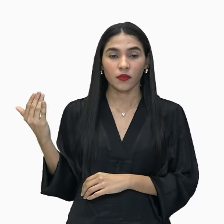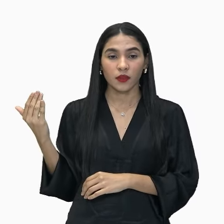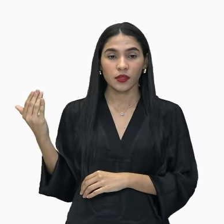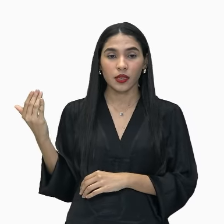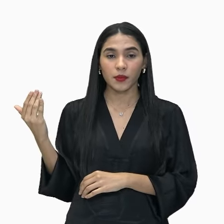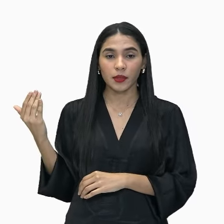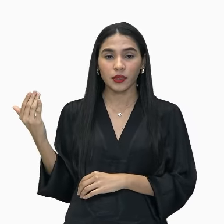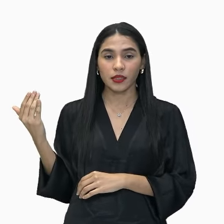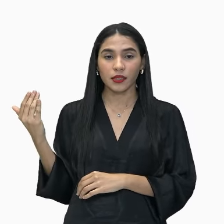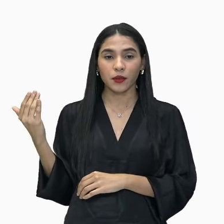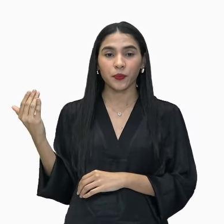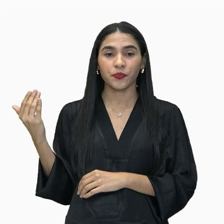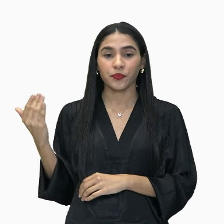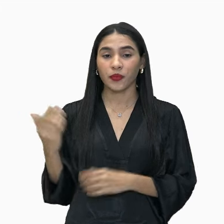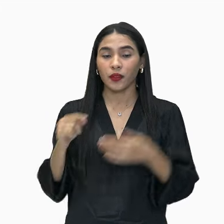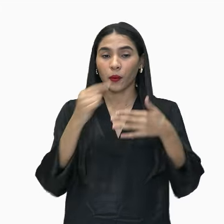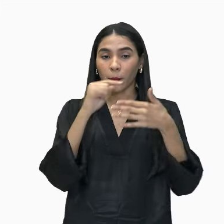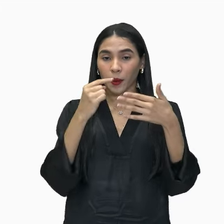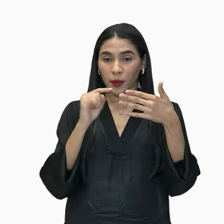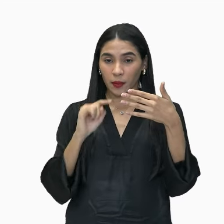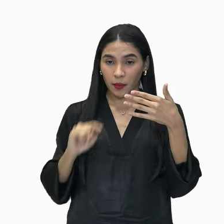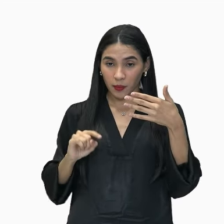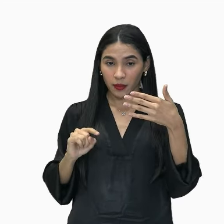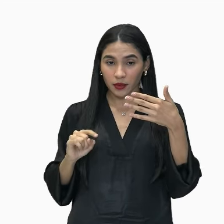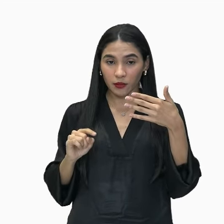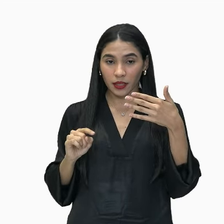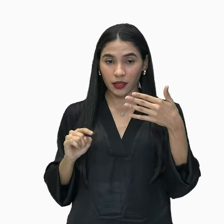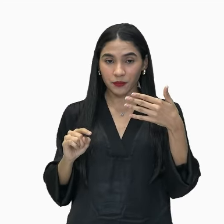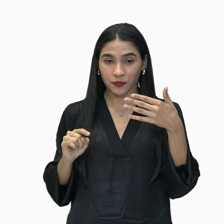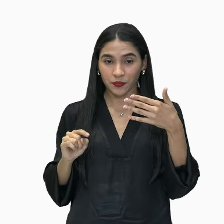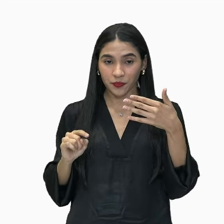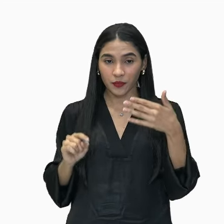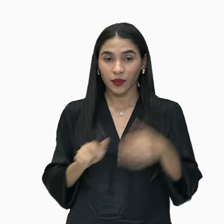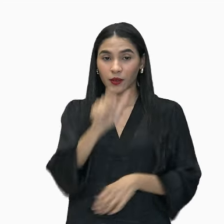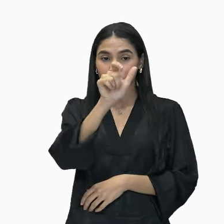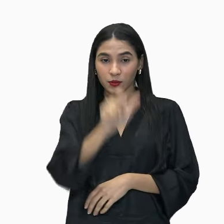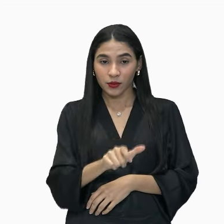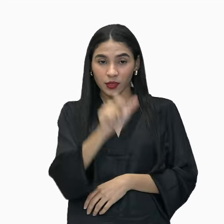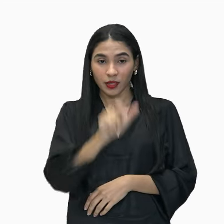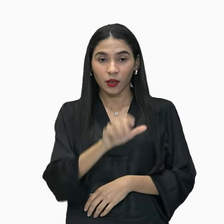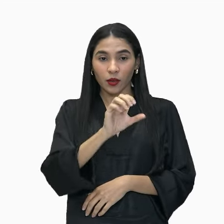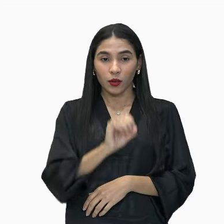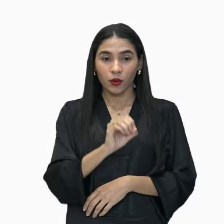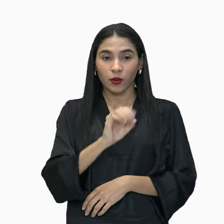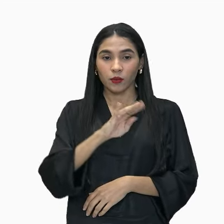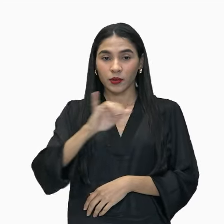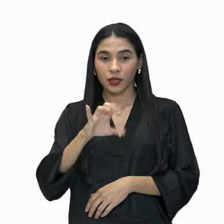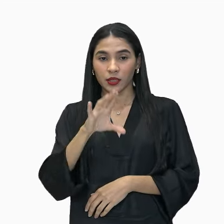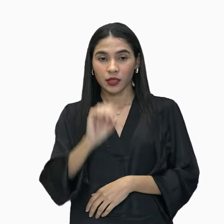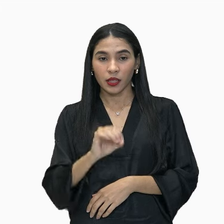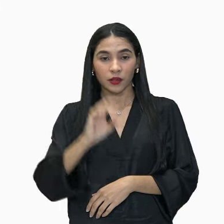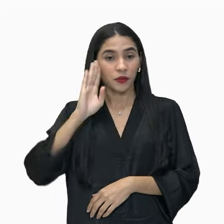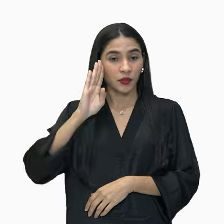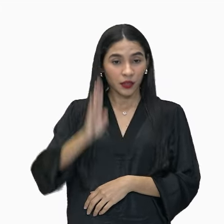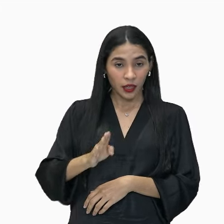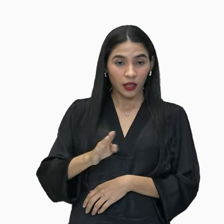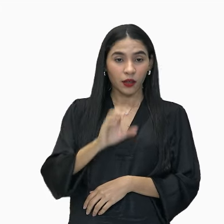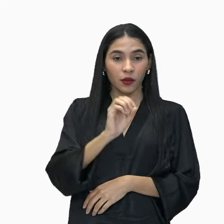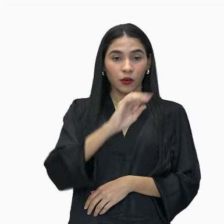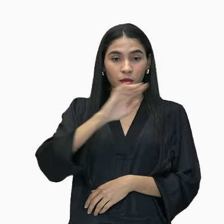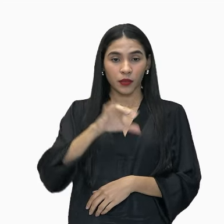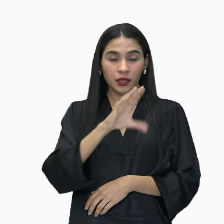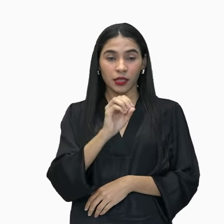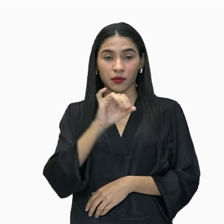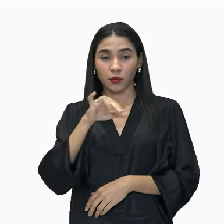aí. Temos a listinha pra vocês, olhem só. Sujeito, objeto direto, objeto